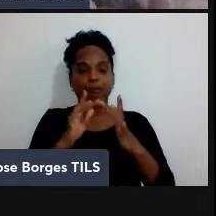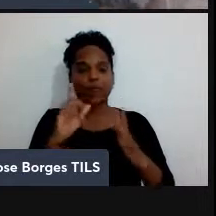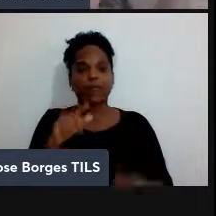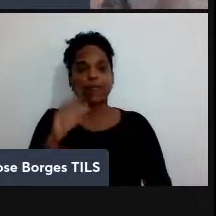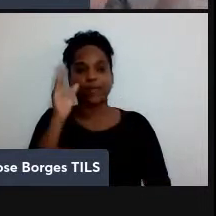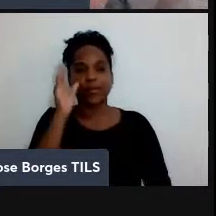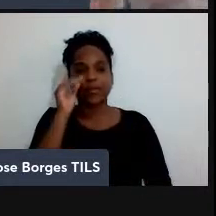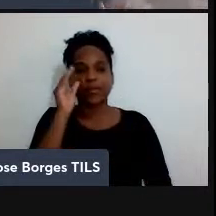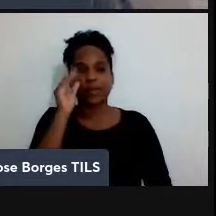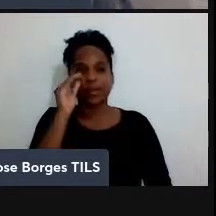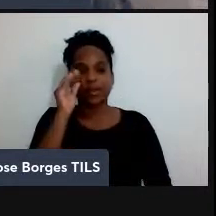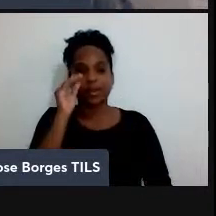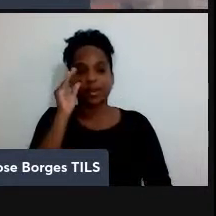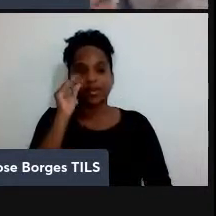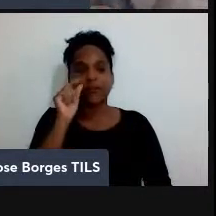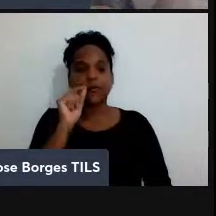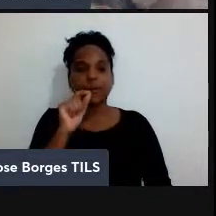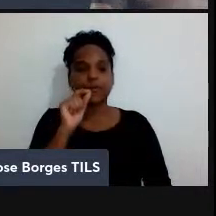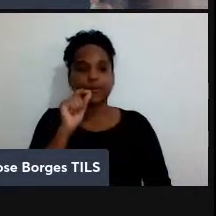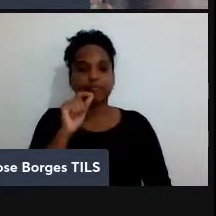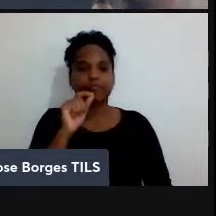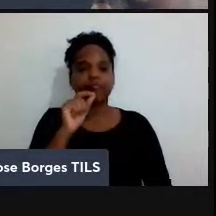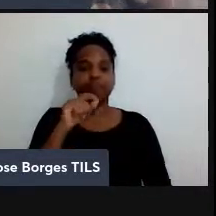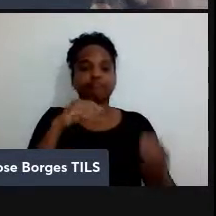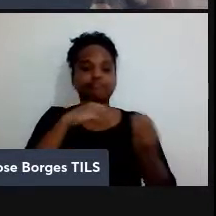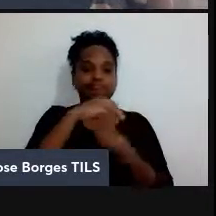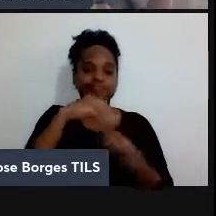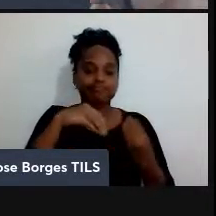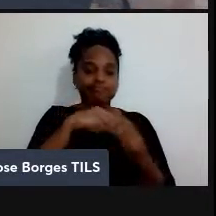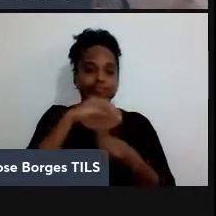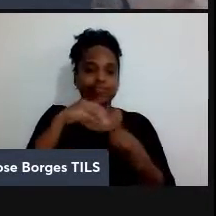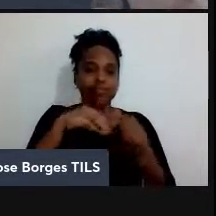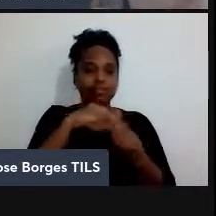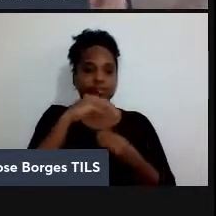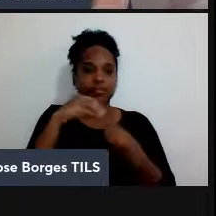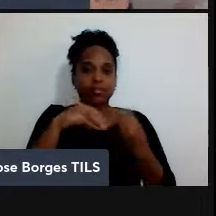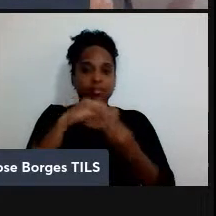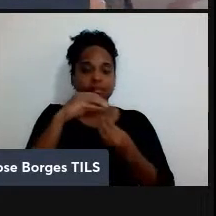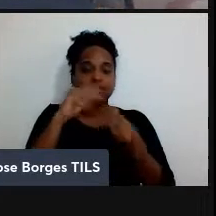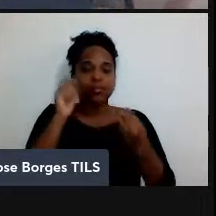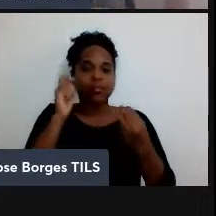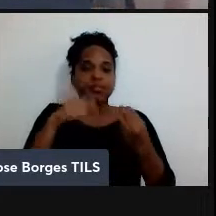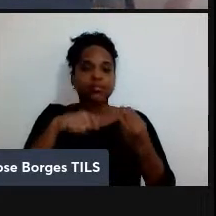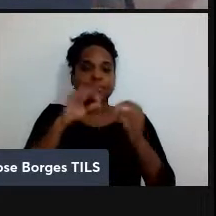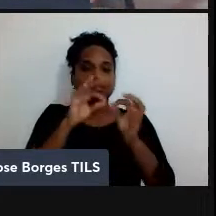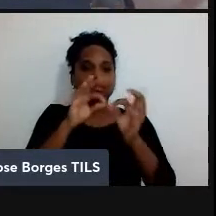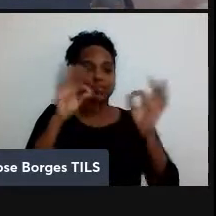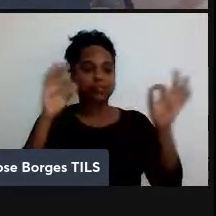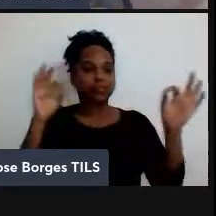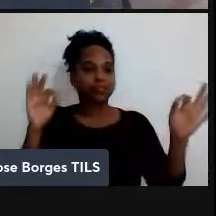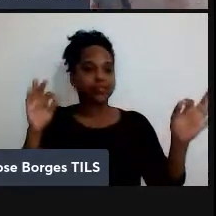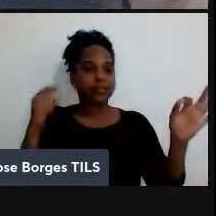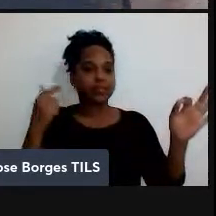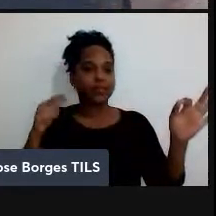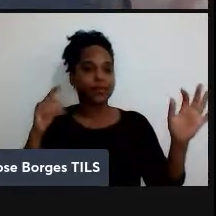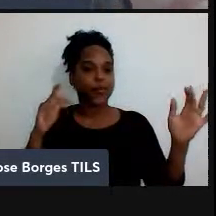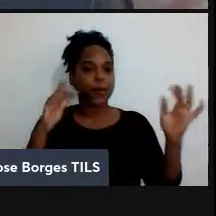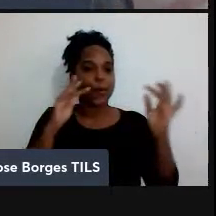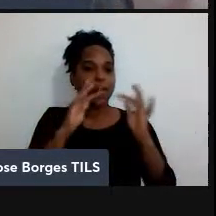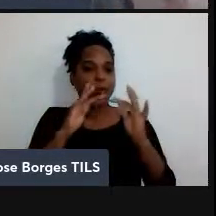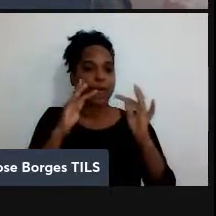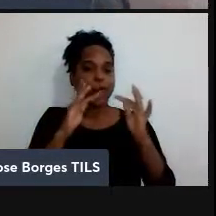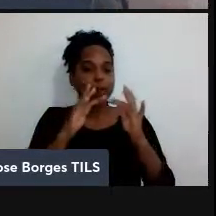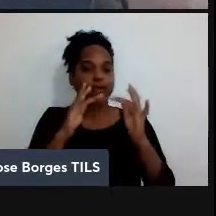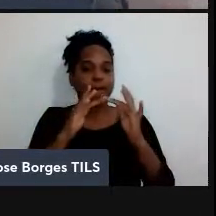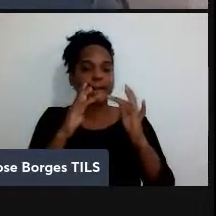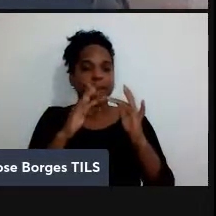o emaranhamento ele pode ser gerado entre pontos distantes, mesmo sem nenhum contato físico entre as partículas